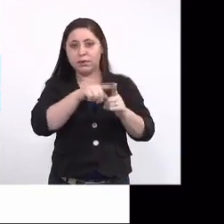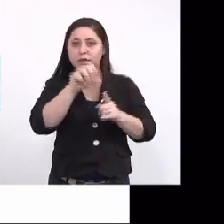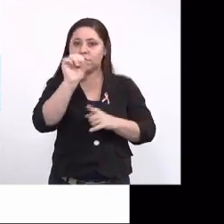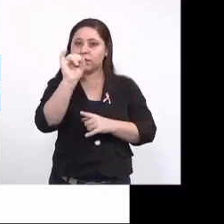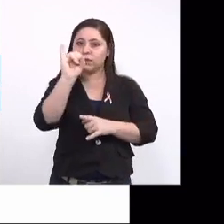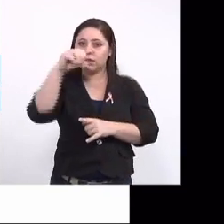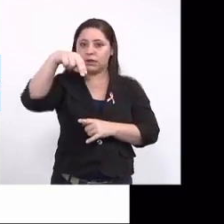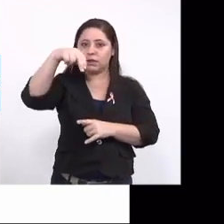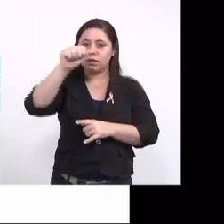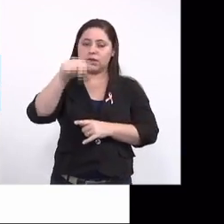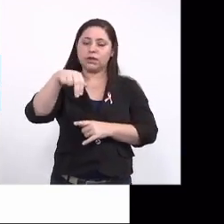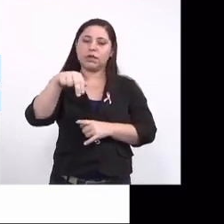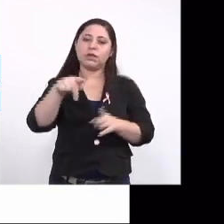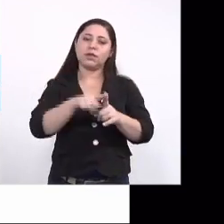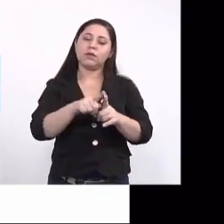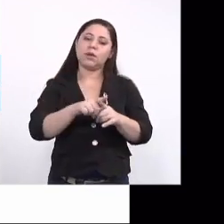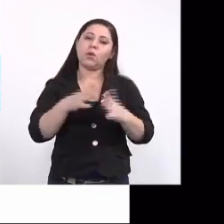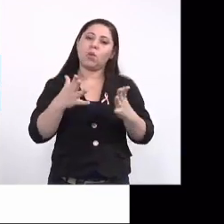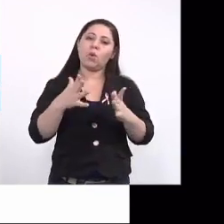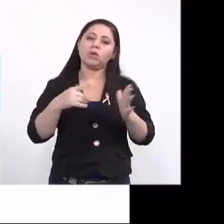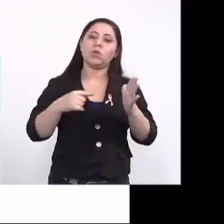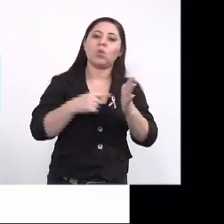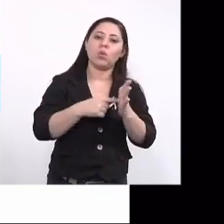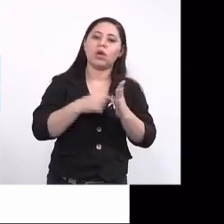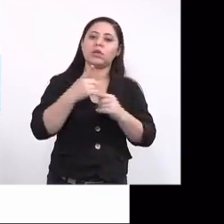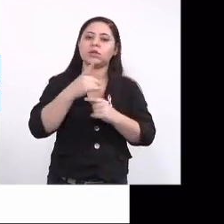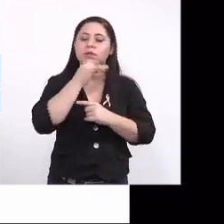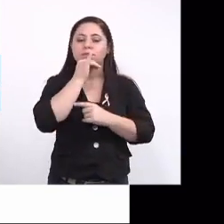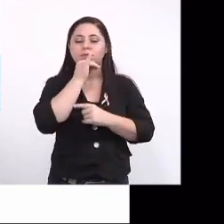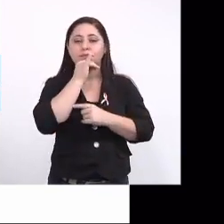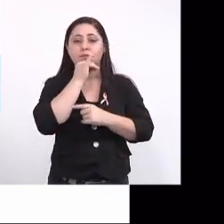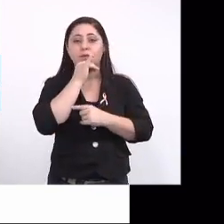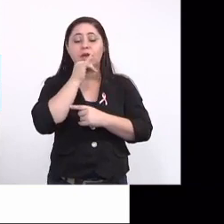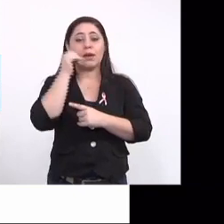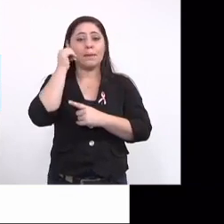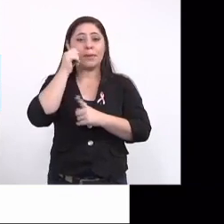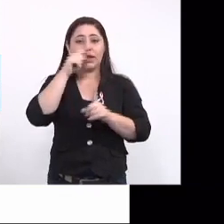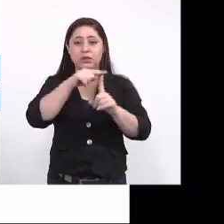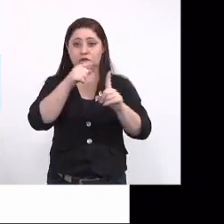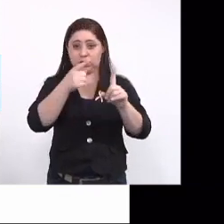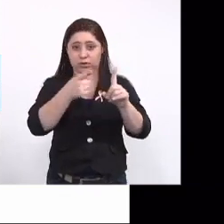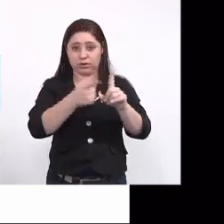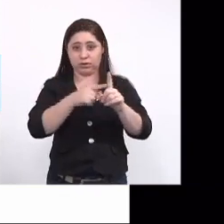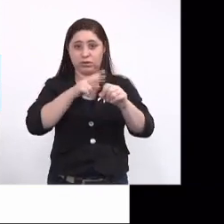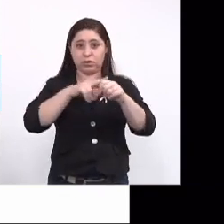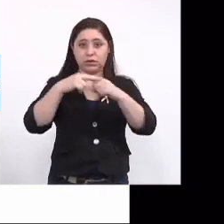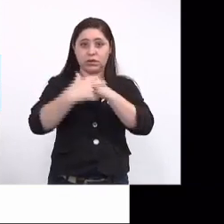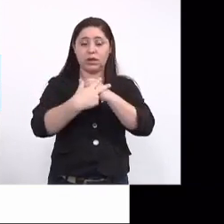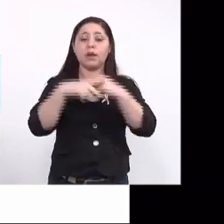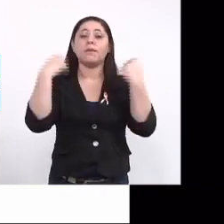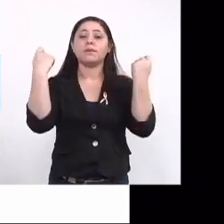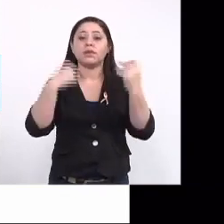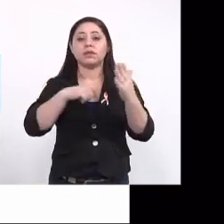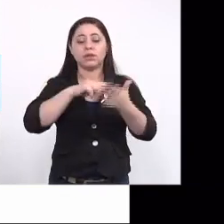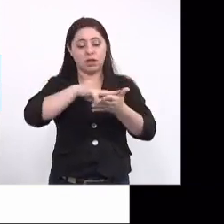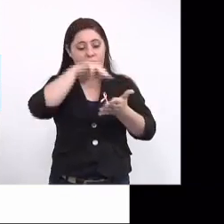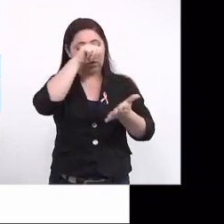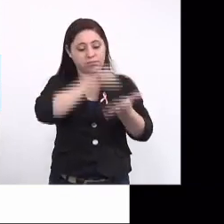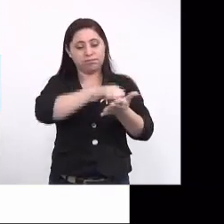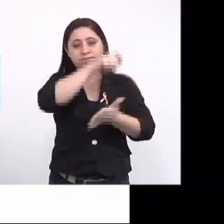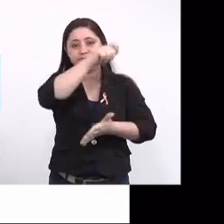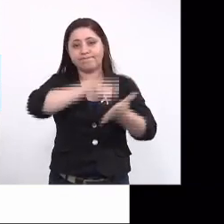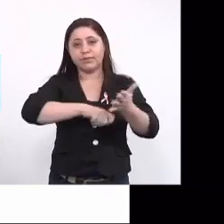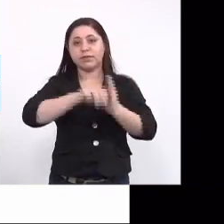o Sistema de Informação de Agravo de Notificação. Toda gestante que teve Zika, obrigatoriamente, deveria estar notificada aí